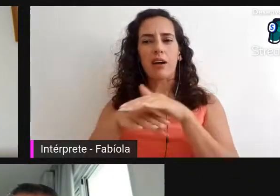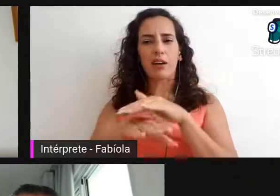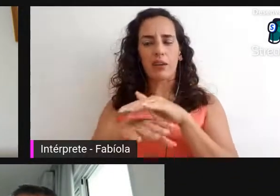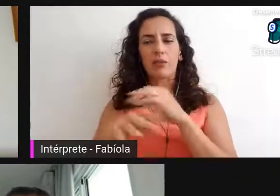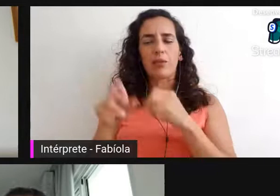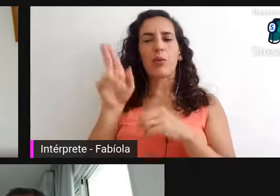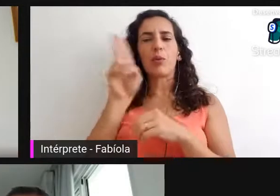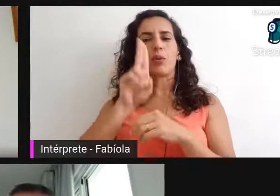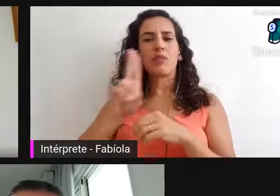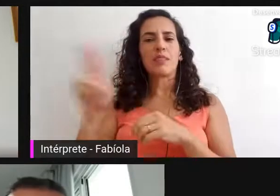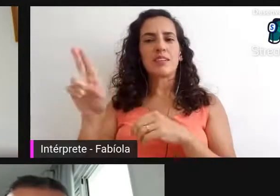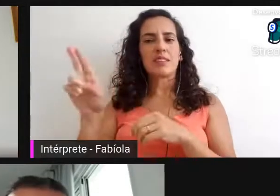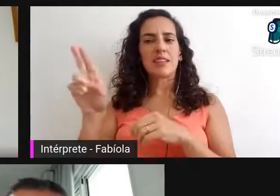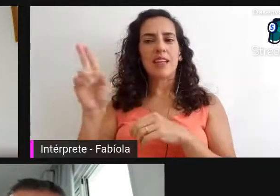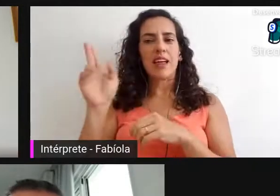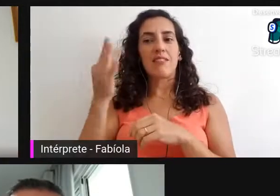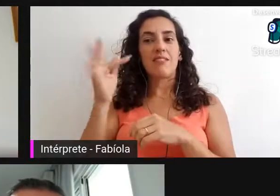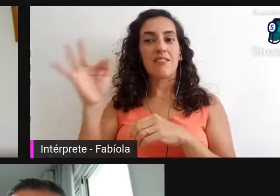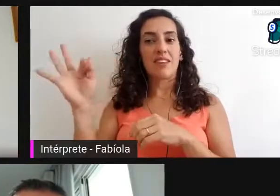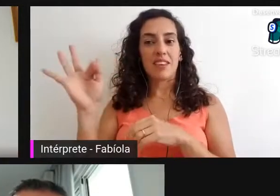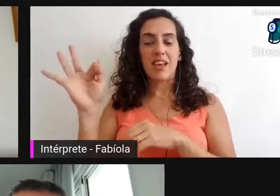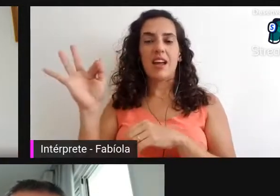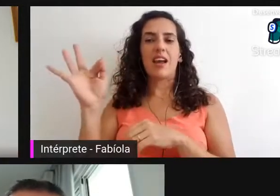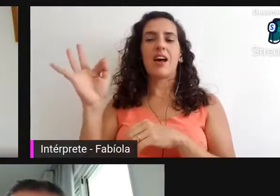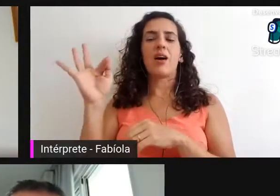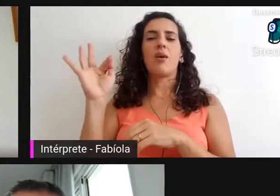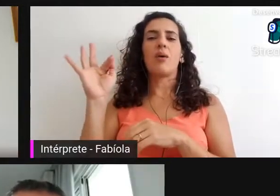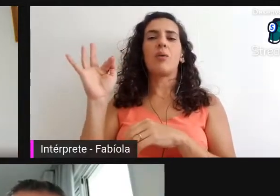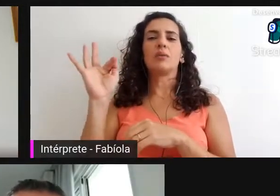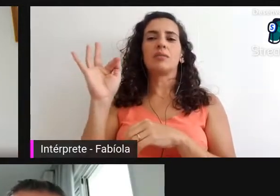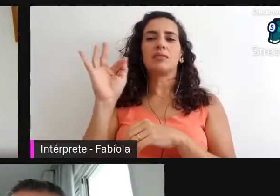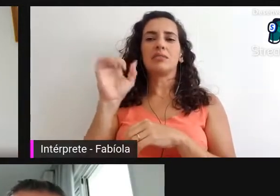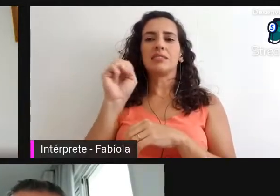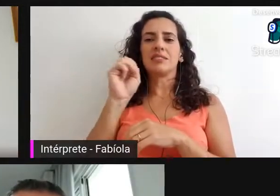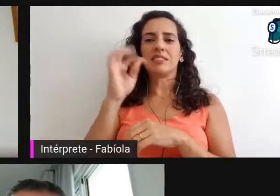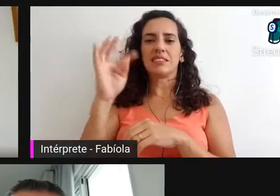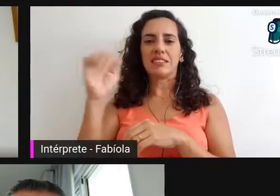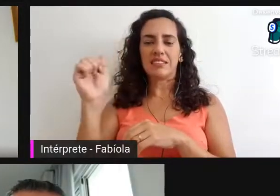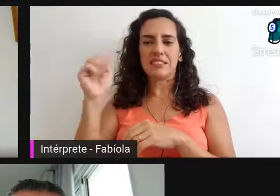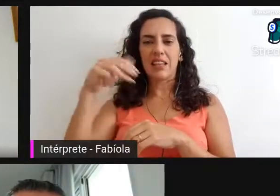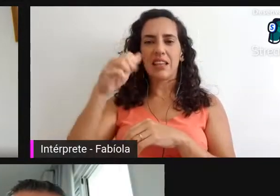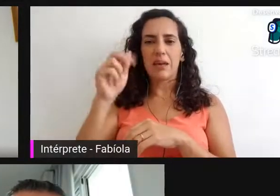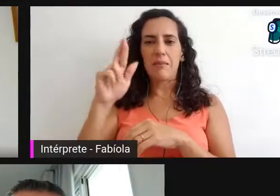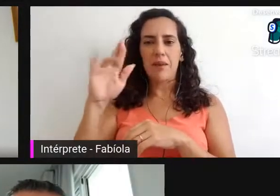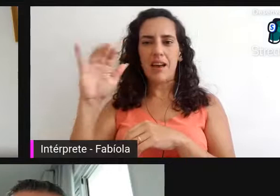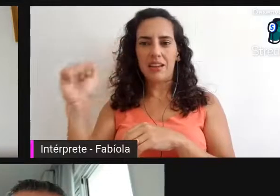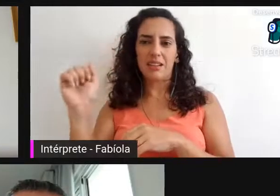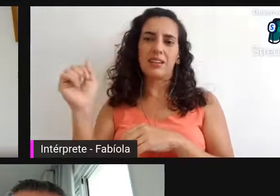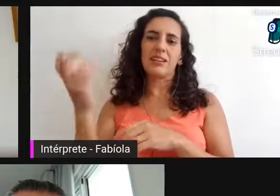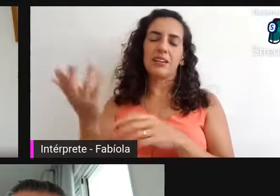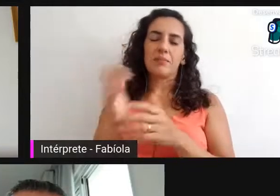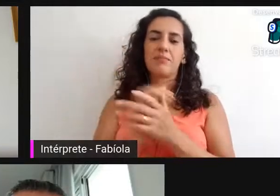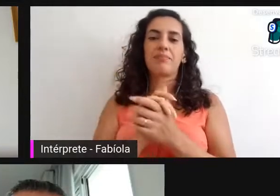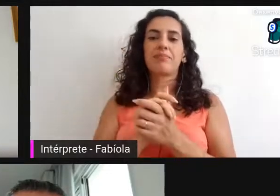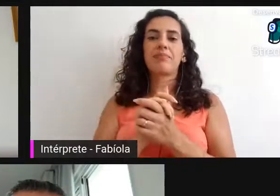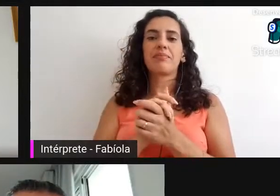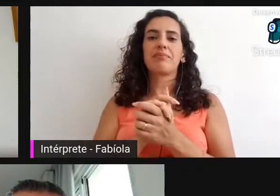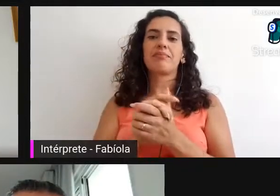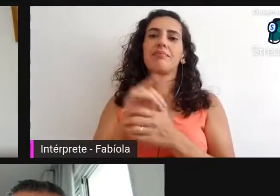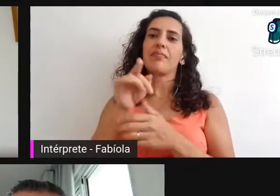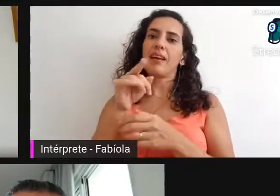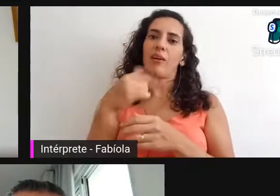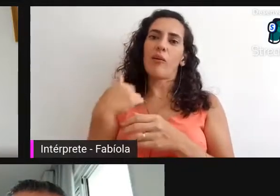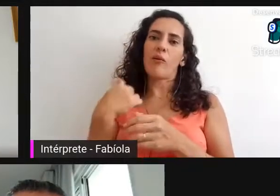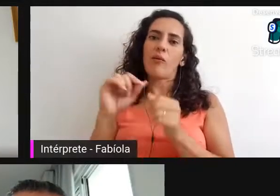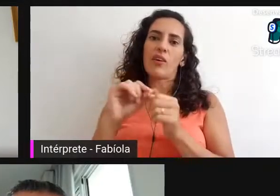ele é especialista em organização de arquivos pela USP, e, evidentemente, esse currículo, gente, é resumido, né? Porque, senão, eu passaria o resto da